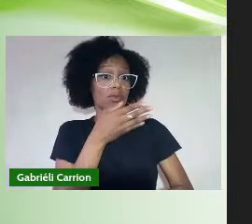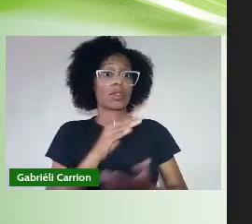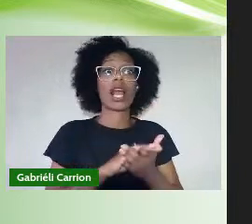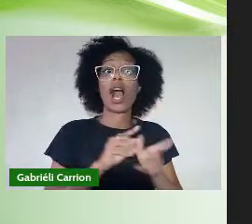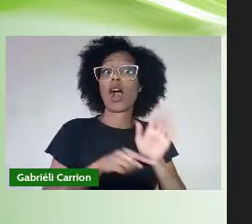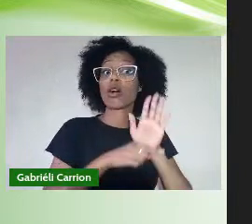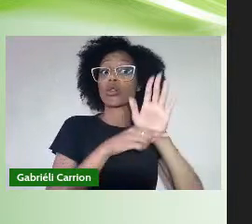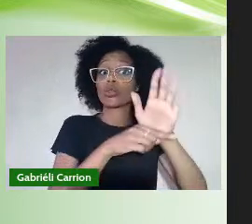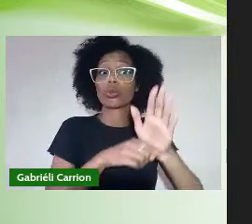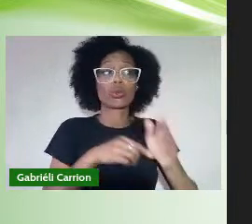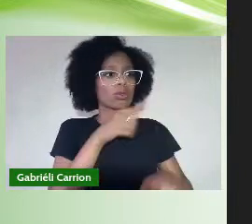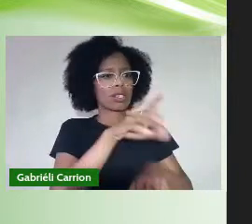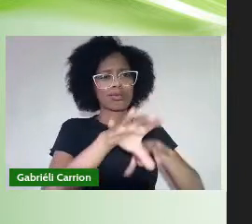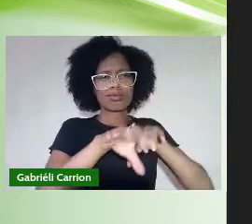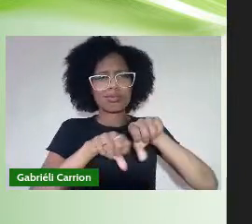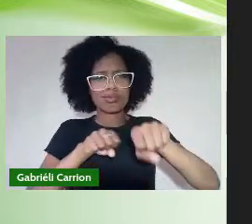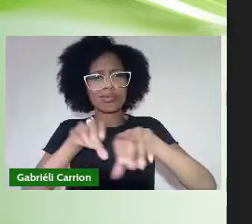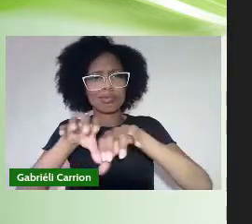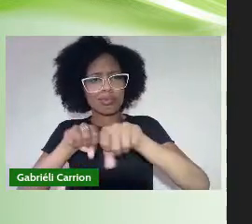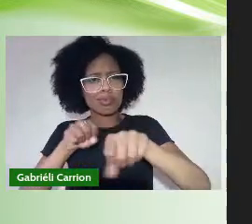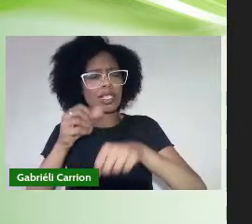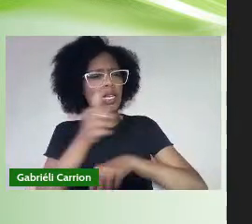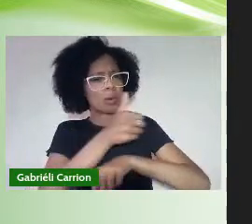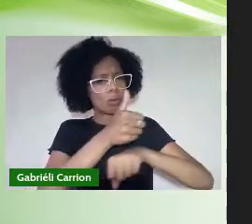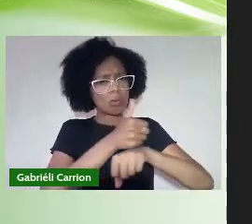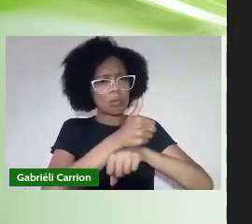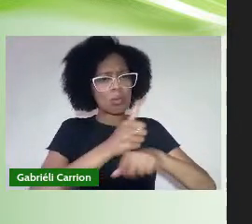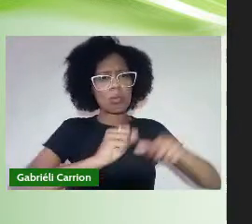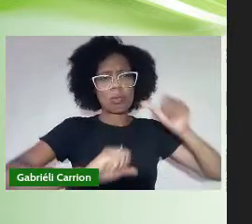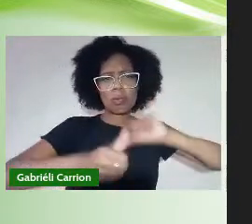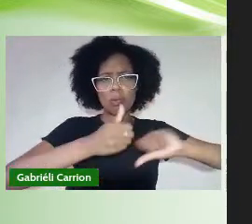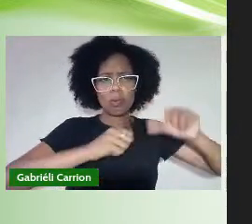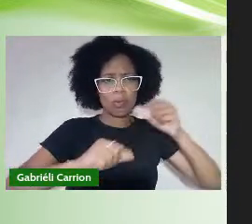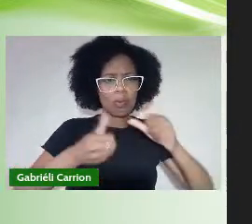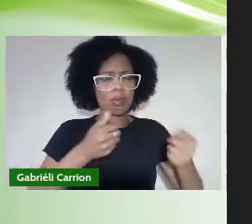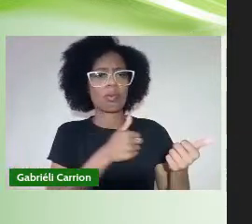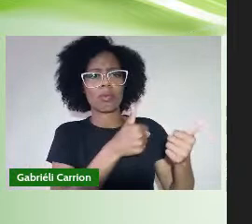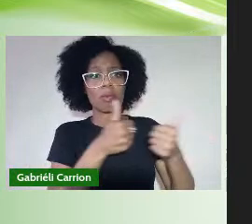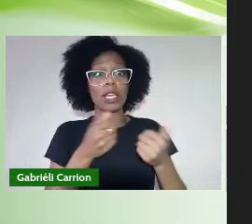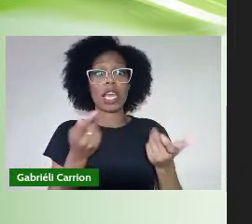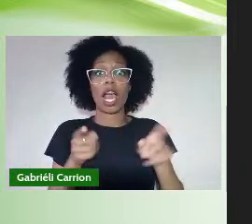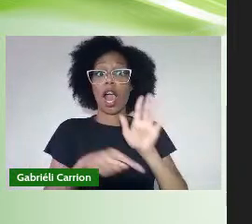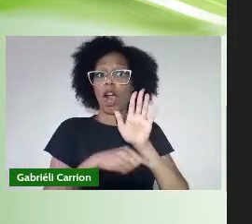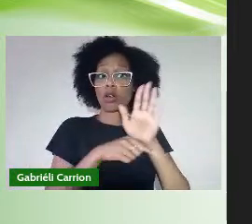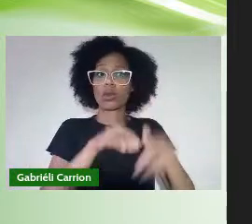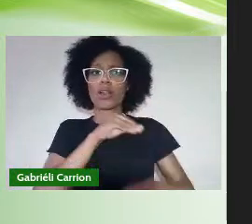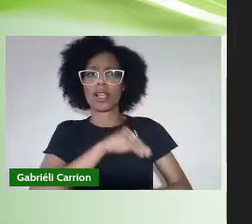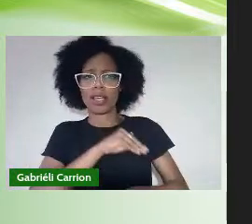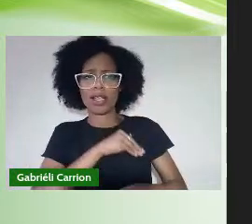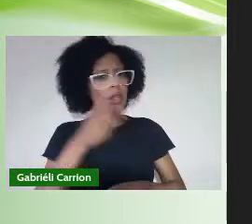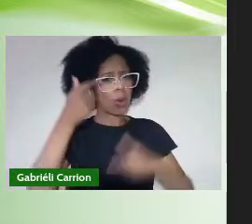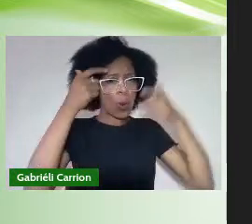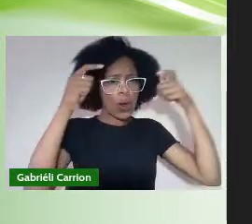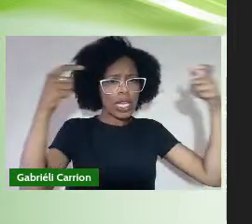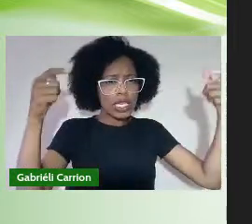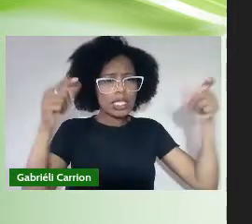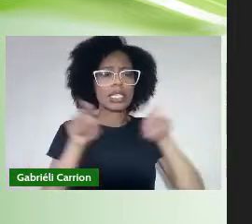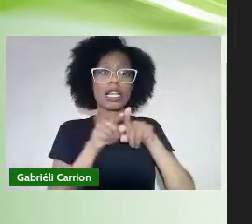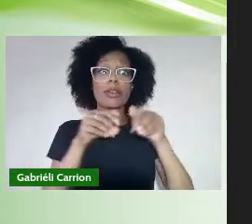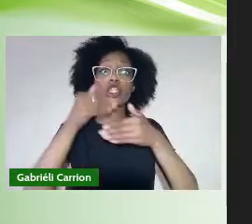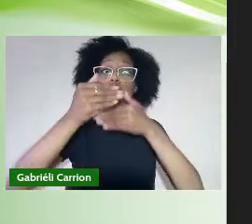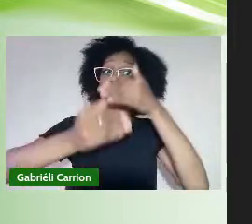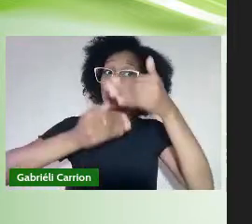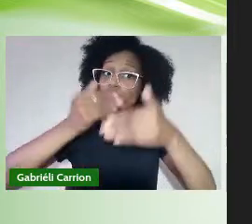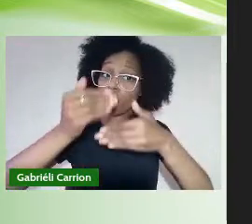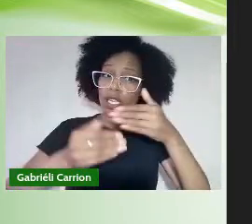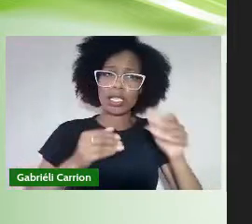profissionais Qualificados Para a geração De renda De conhecimento E para o desenvolvimento De projetos